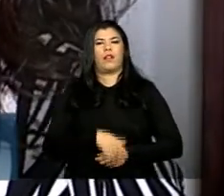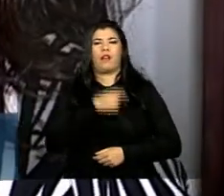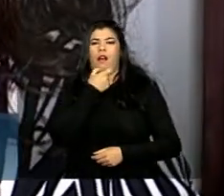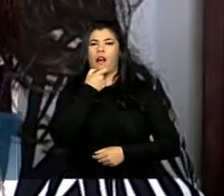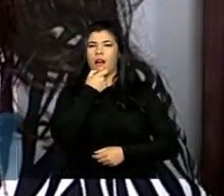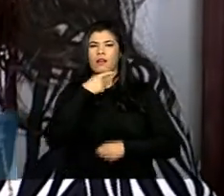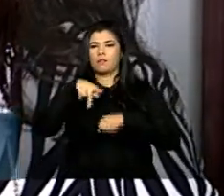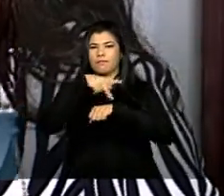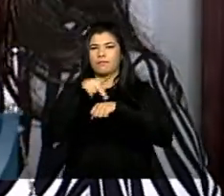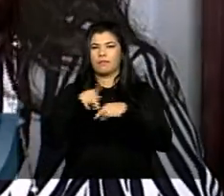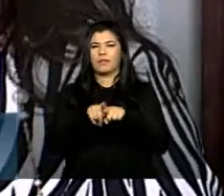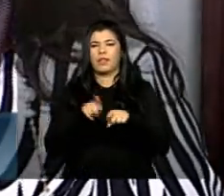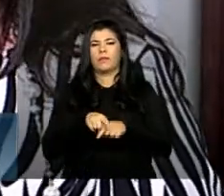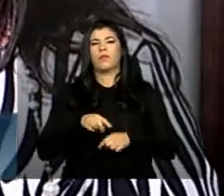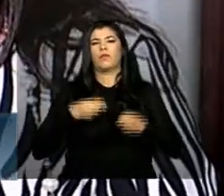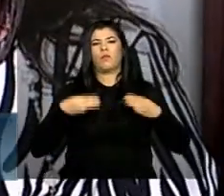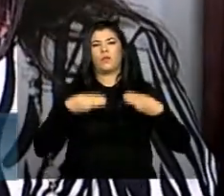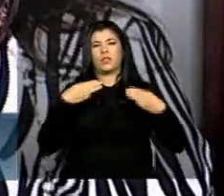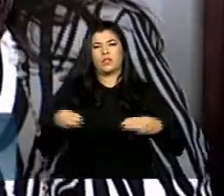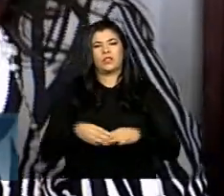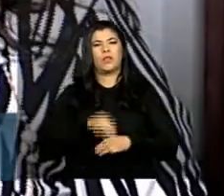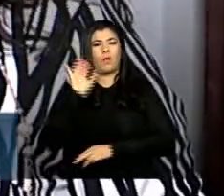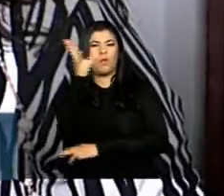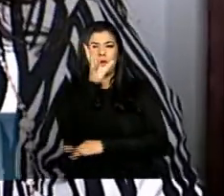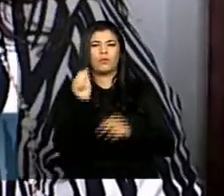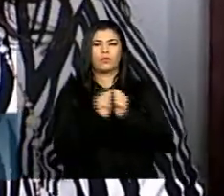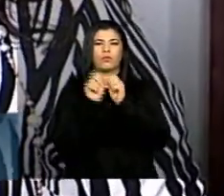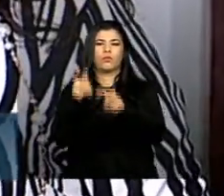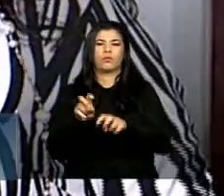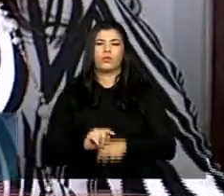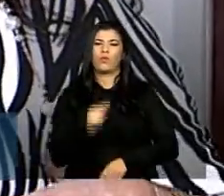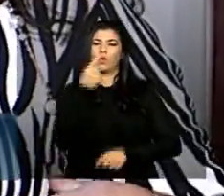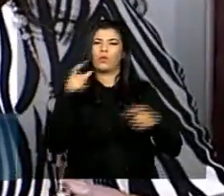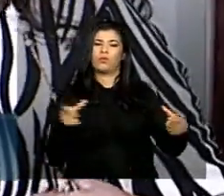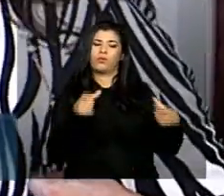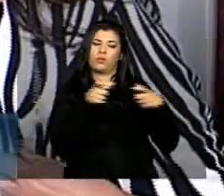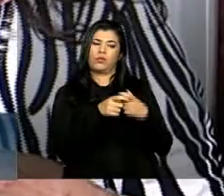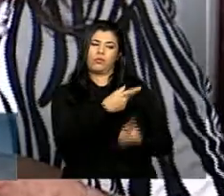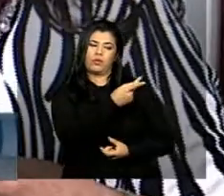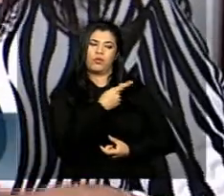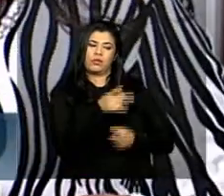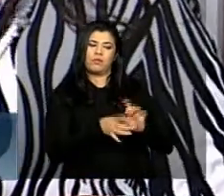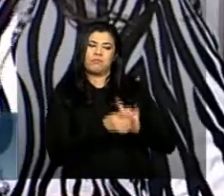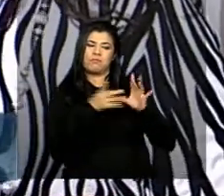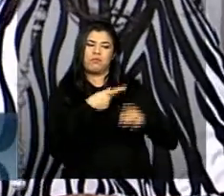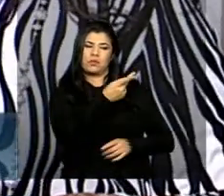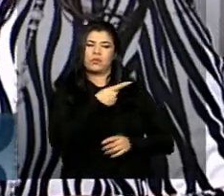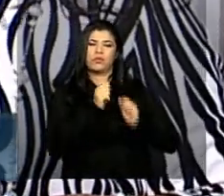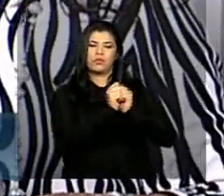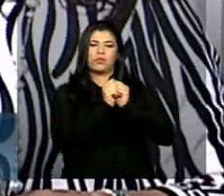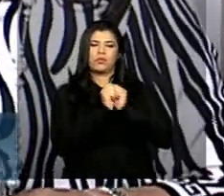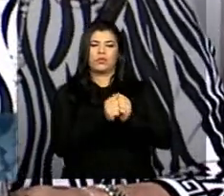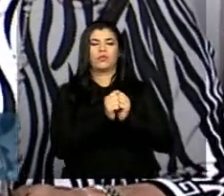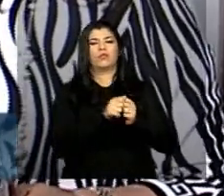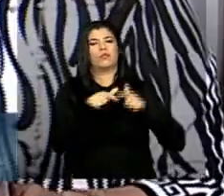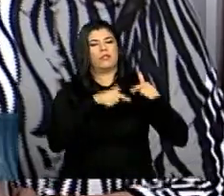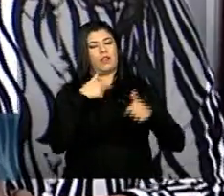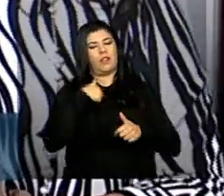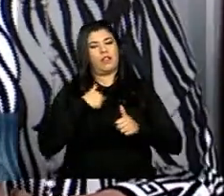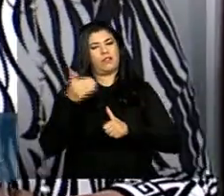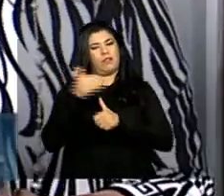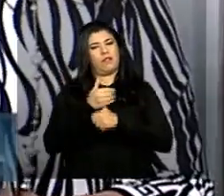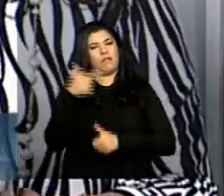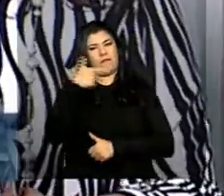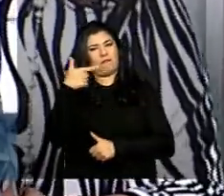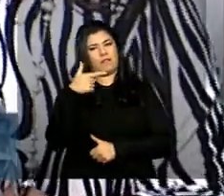Ministério do Meio Ambiente e da Agricultura é um ministério só e eu até abriria mão se fosse a Isabela ser ministra dos dois ministérios juntos eu seria vice